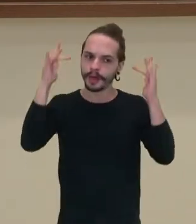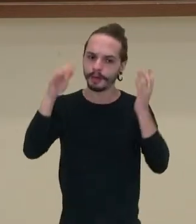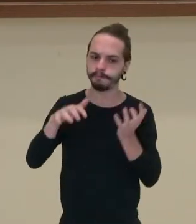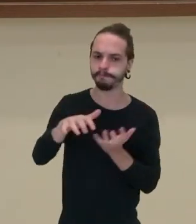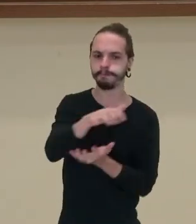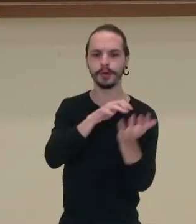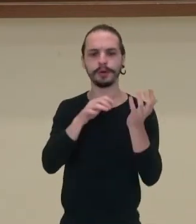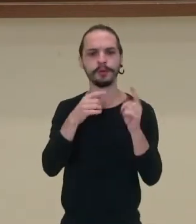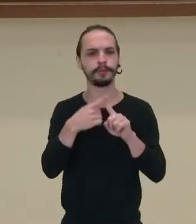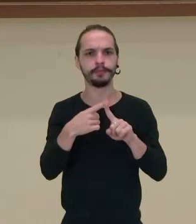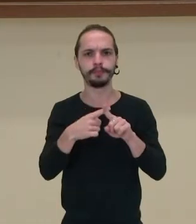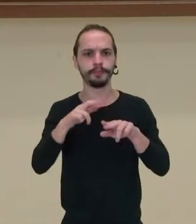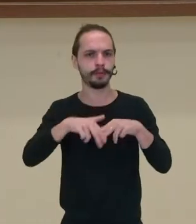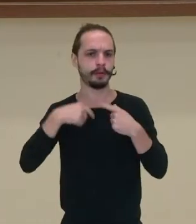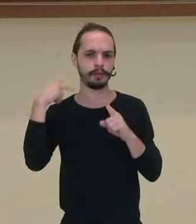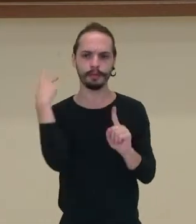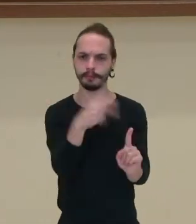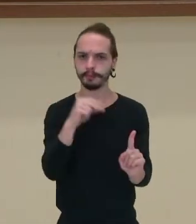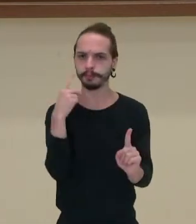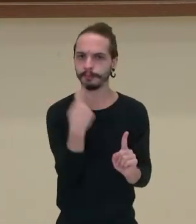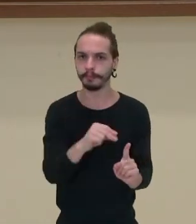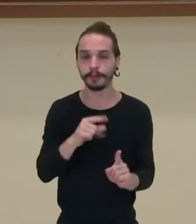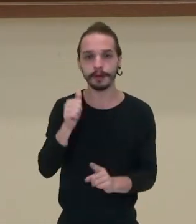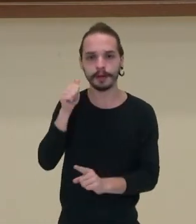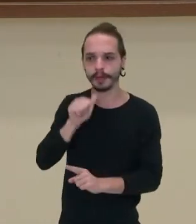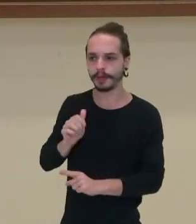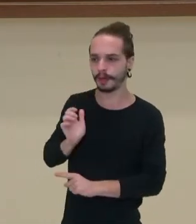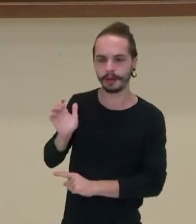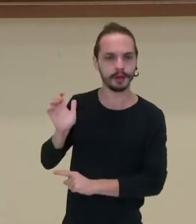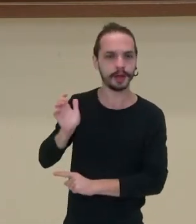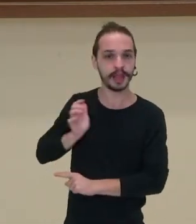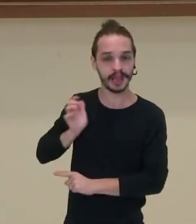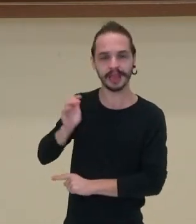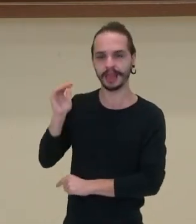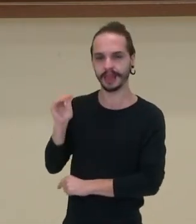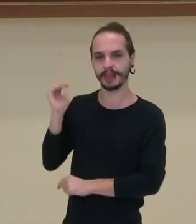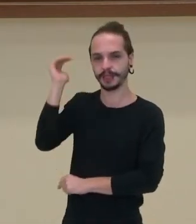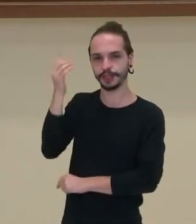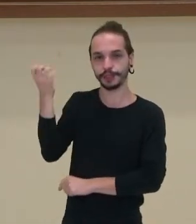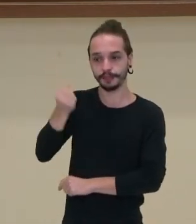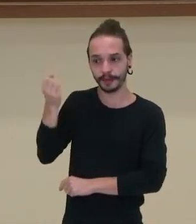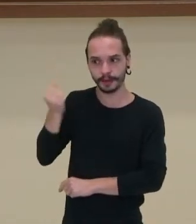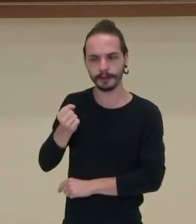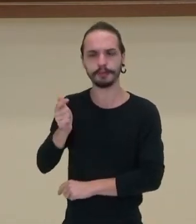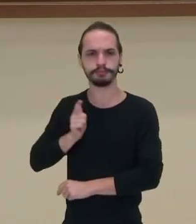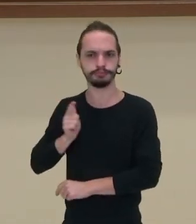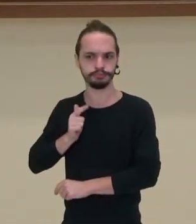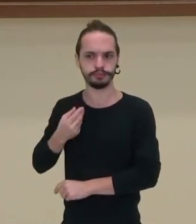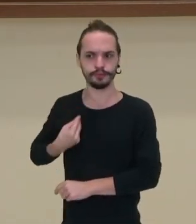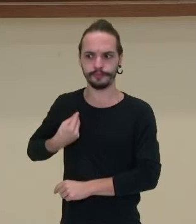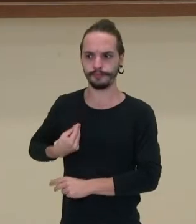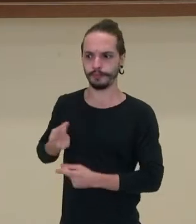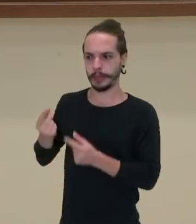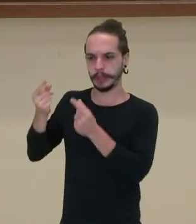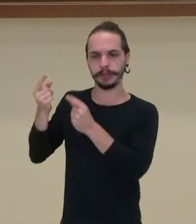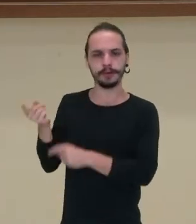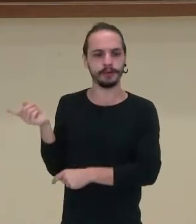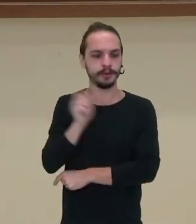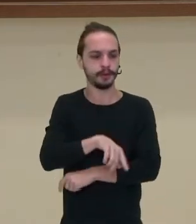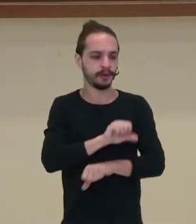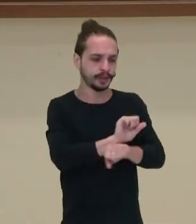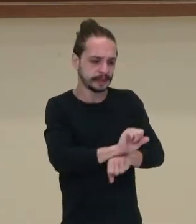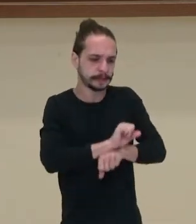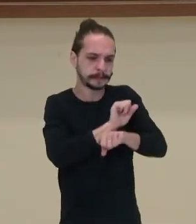maus-tratos. Porque a elite branca vivia muito bem, tinha uma vida luxuosa, ao passo que os escravizados sofriam maus-tratos,